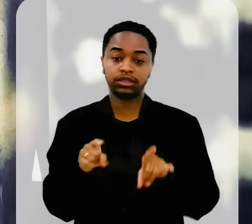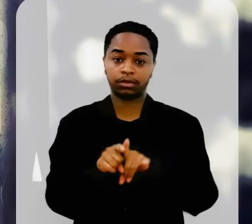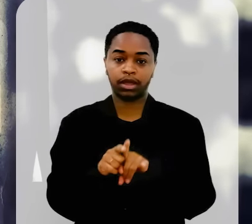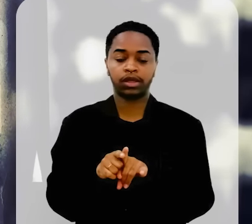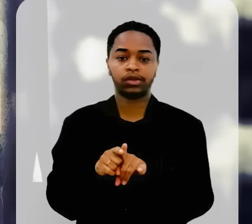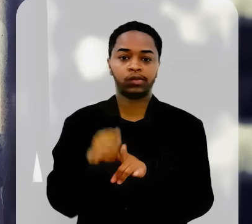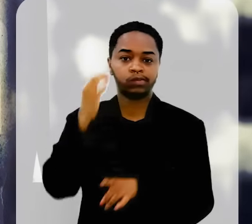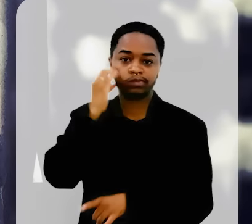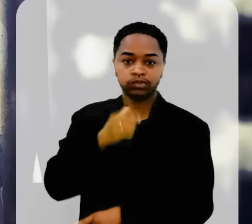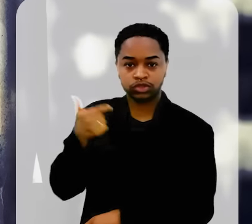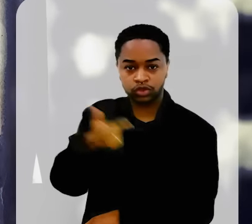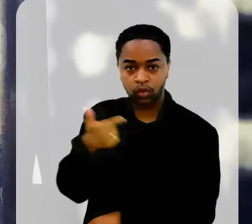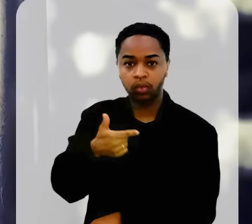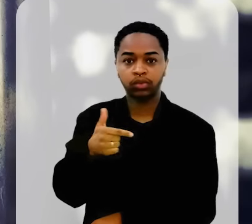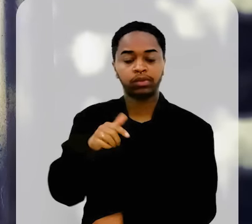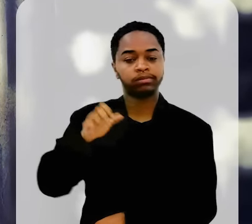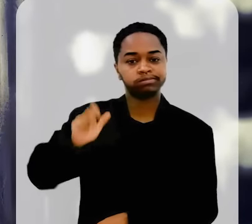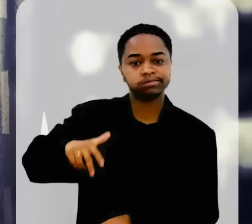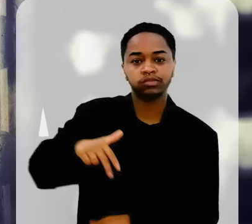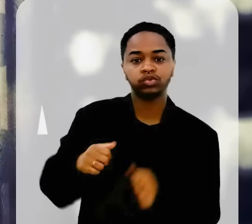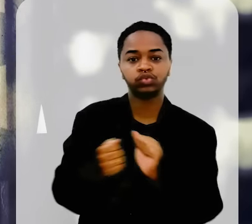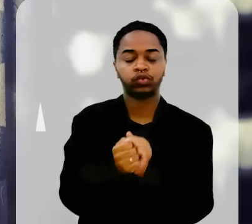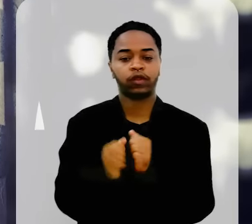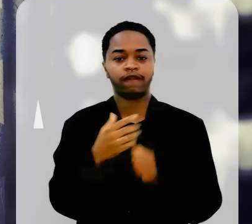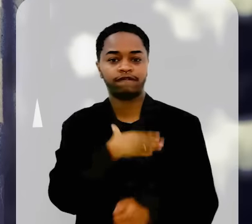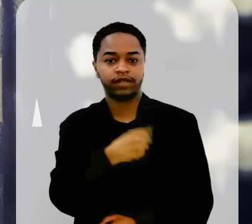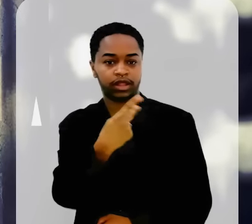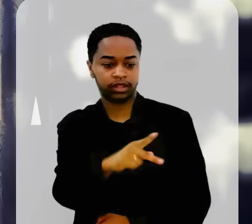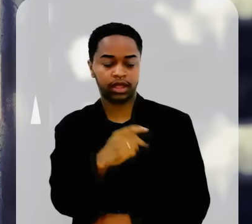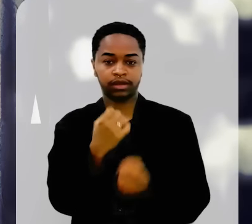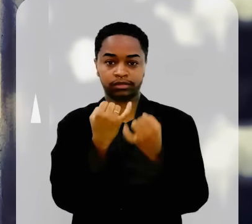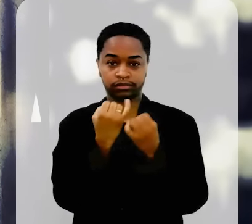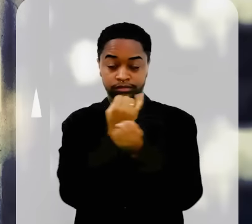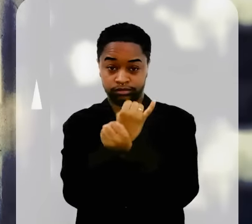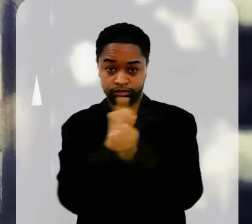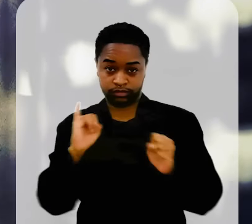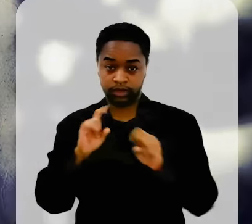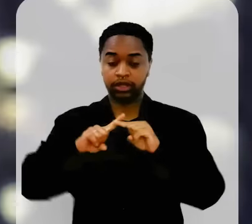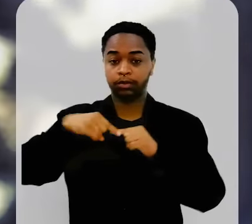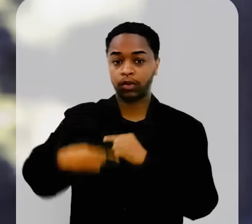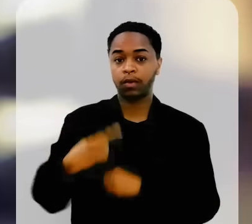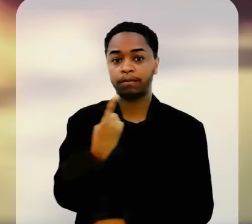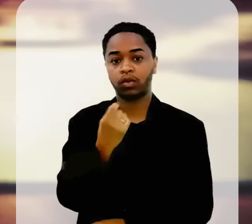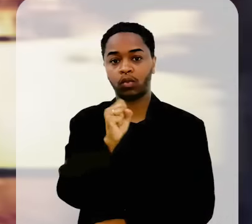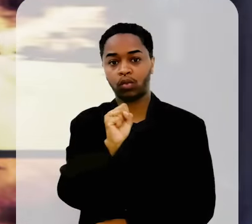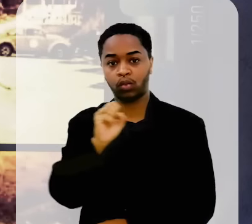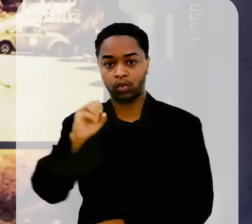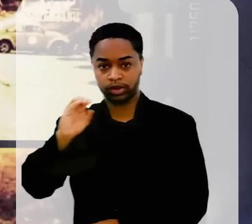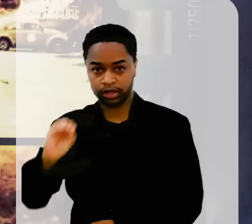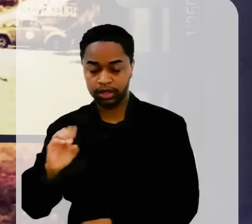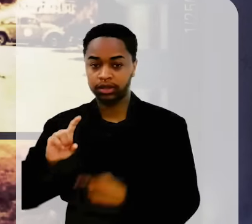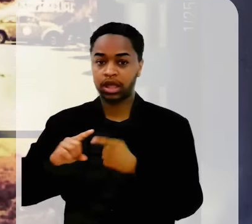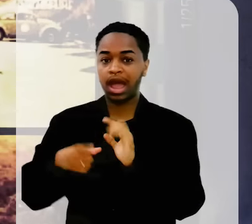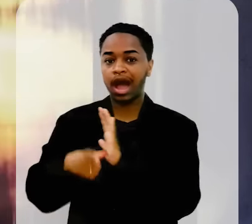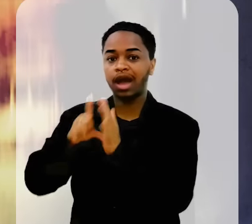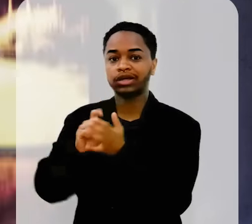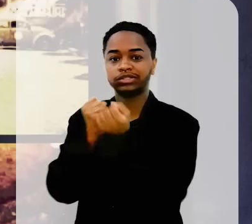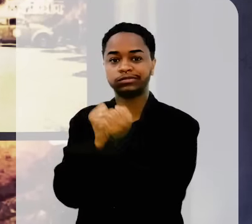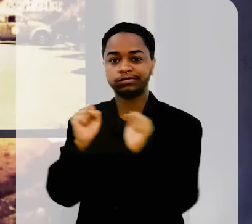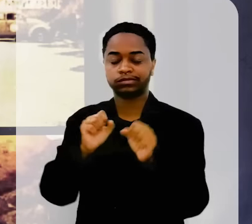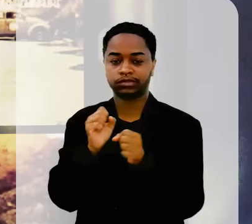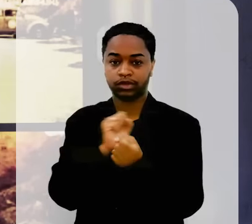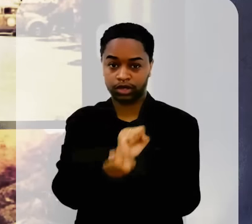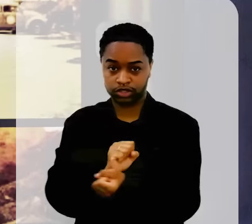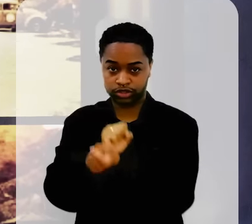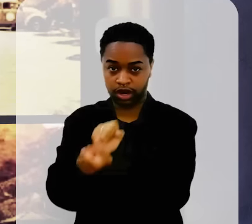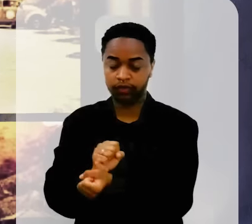passa pela região, acompanhado de sua filha, a princesa Isabel. Em 1880, antes da abolição